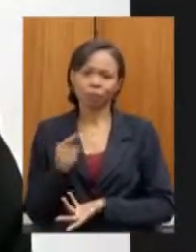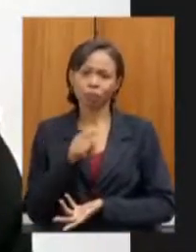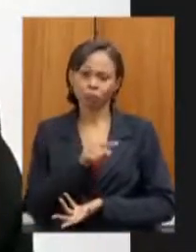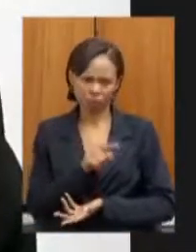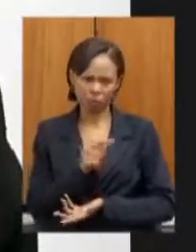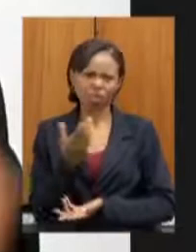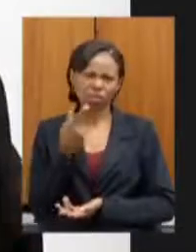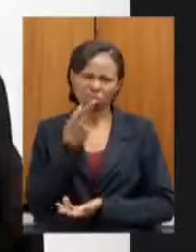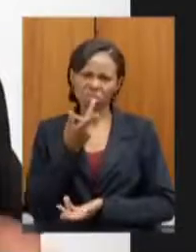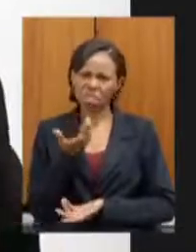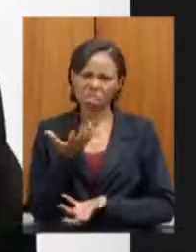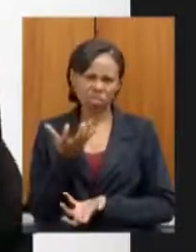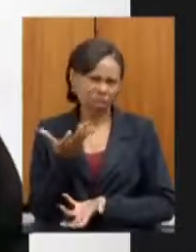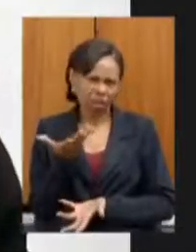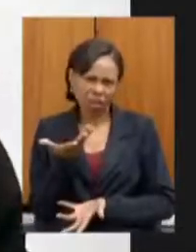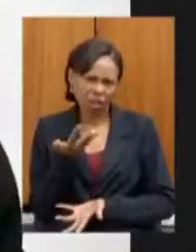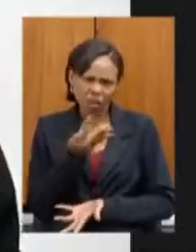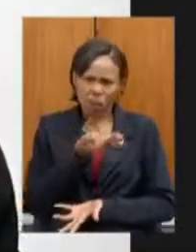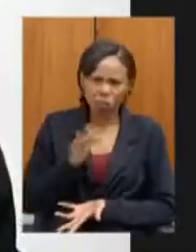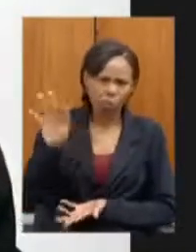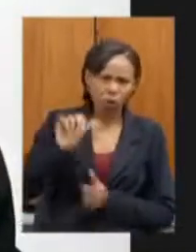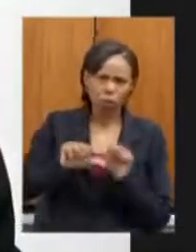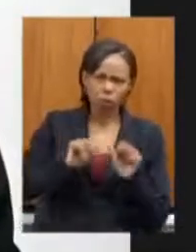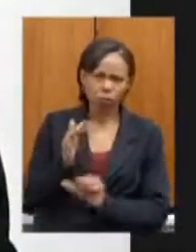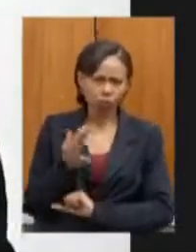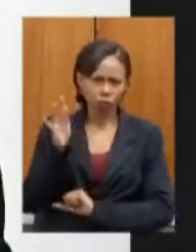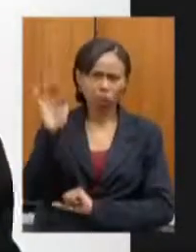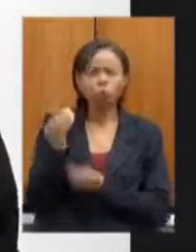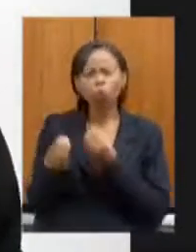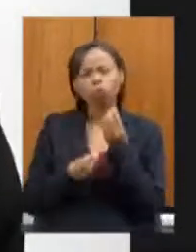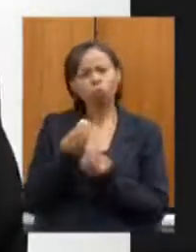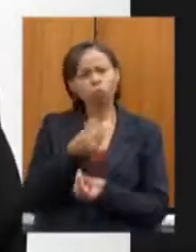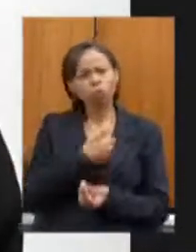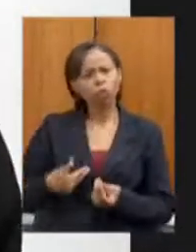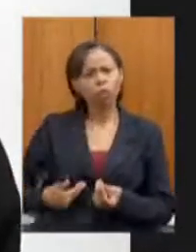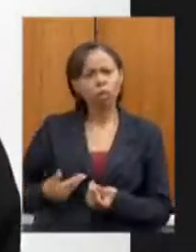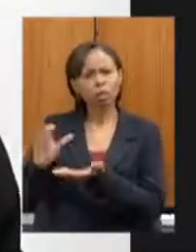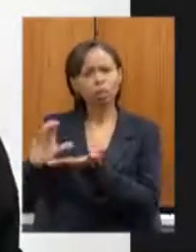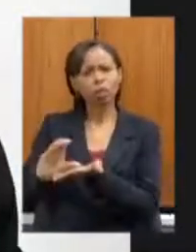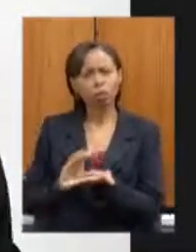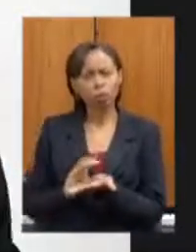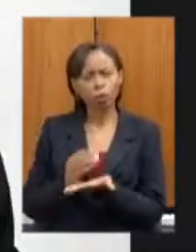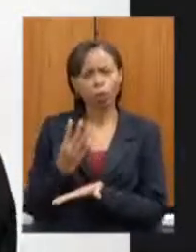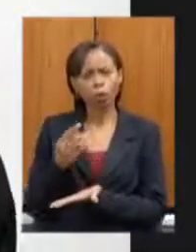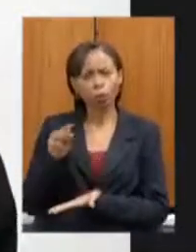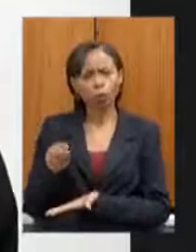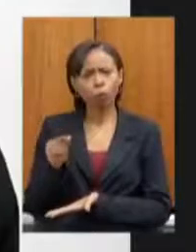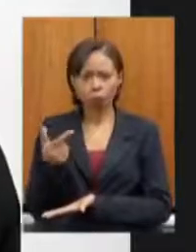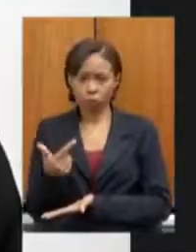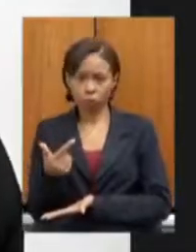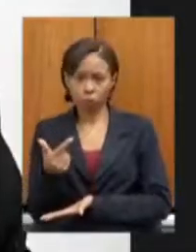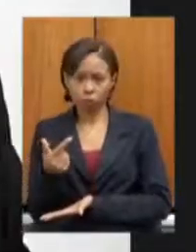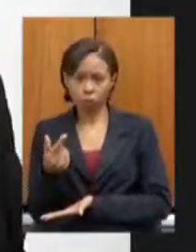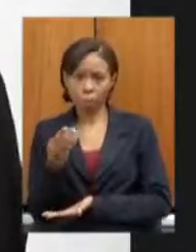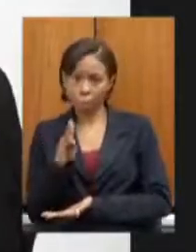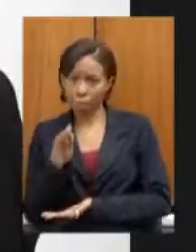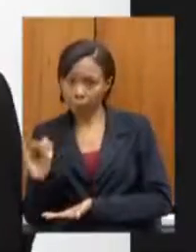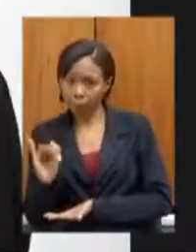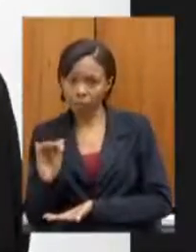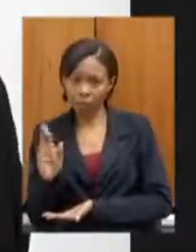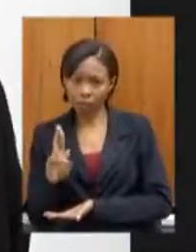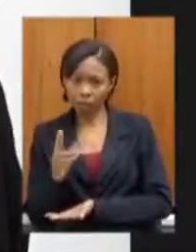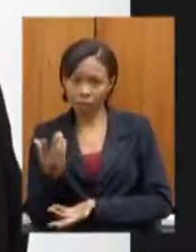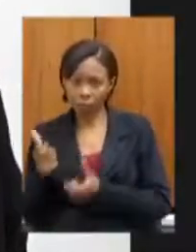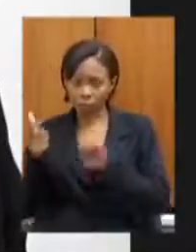e meio que atagônico como que o estado está recebendo 4.2 bi de uma rodovia ou seja da picanha